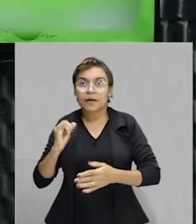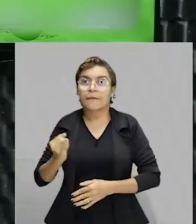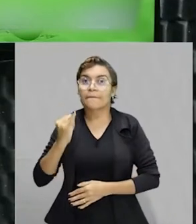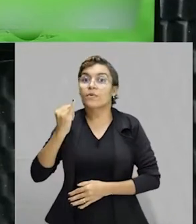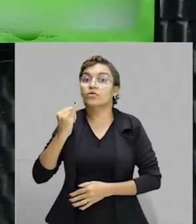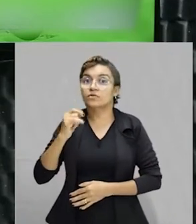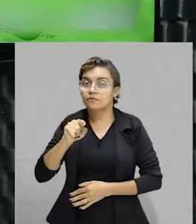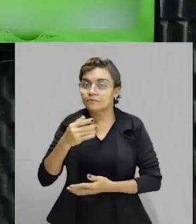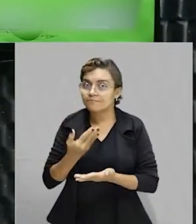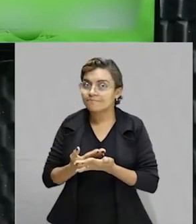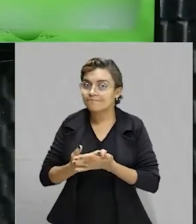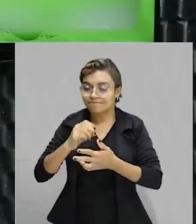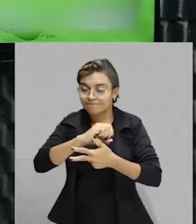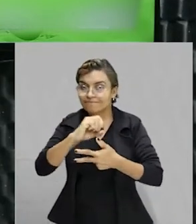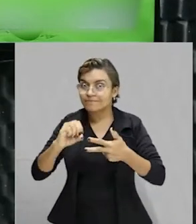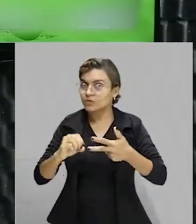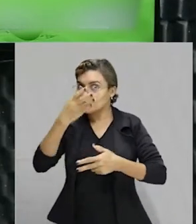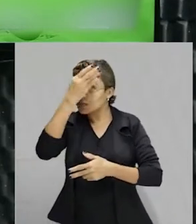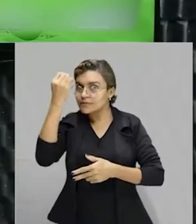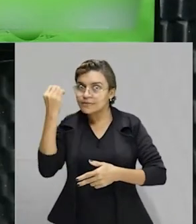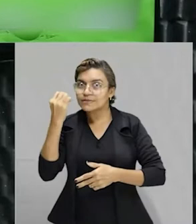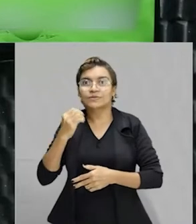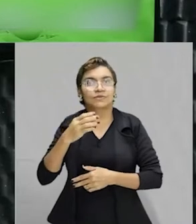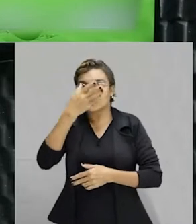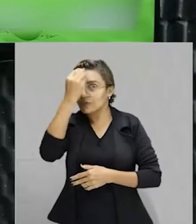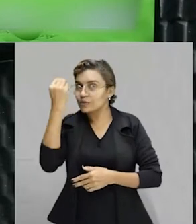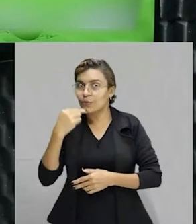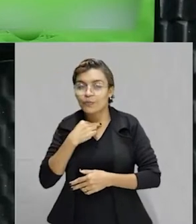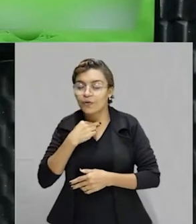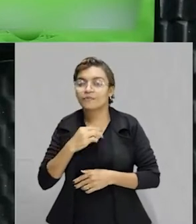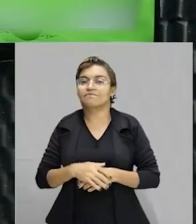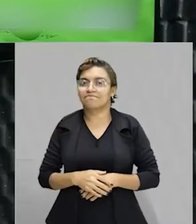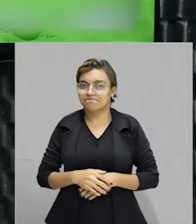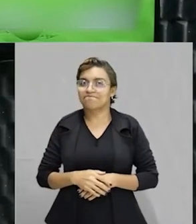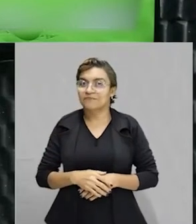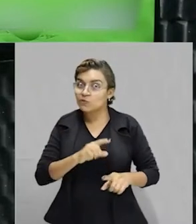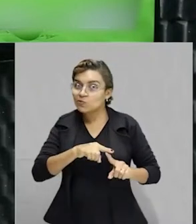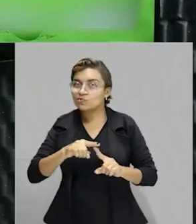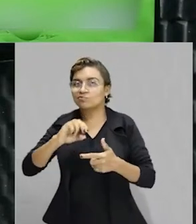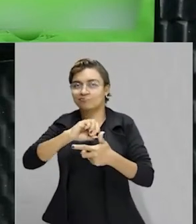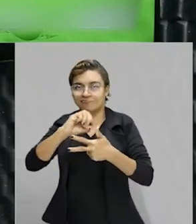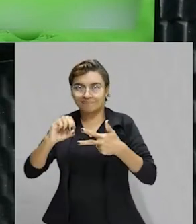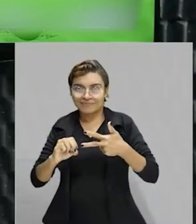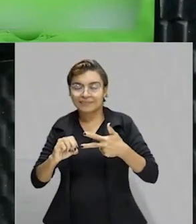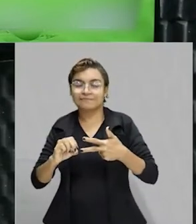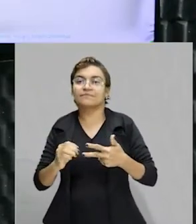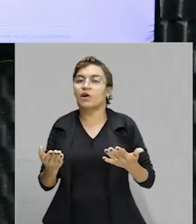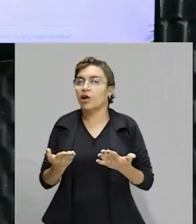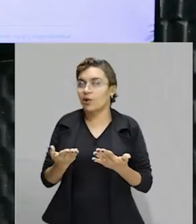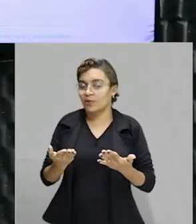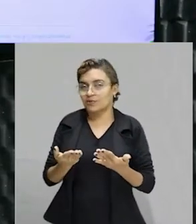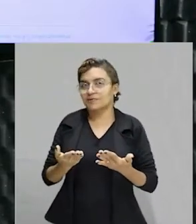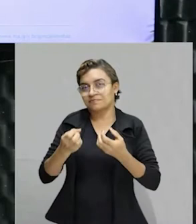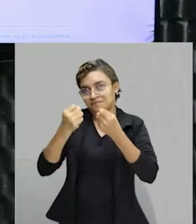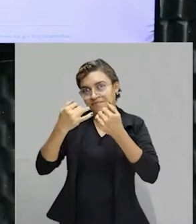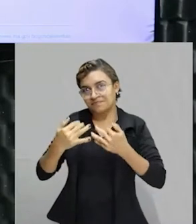Enem. Então, questões do Enem, de exames anteriores e no formato do Enem, tá? E claro, nesse momento a gente vai estar falando